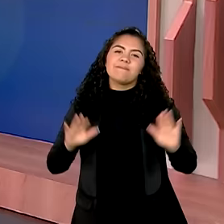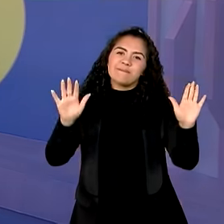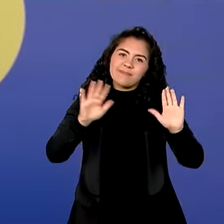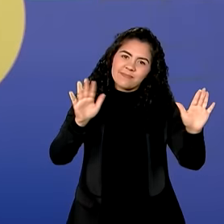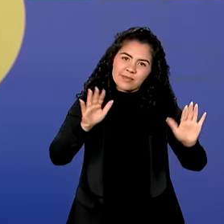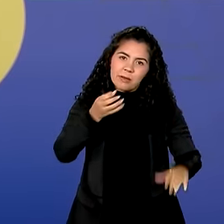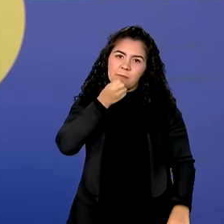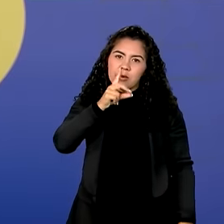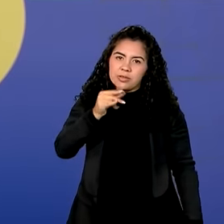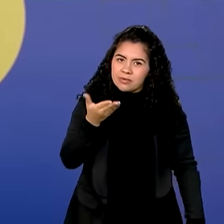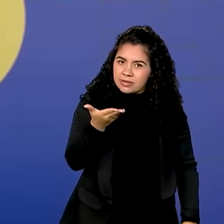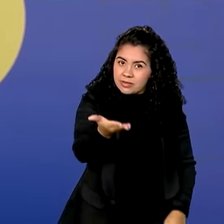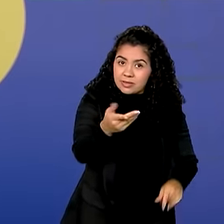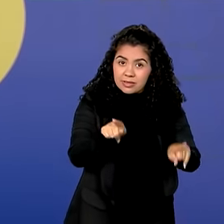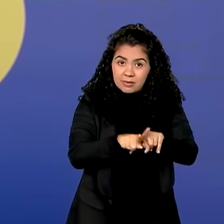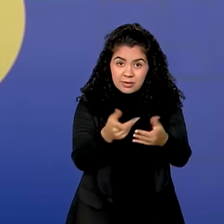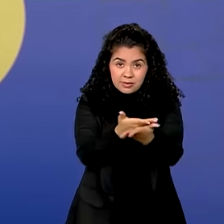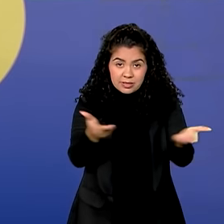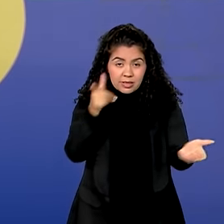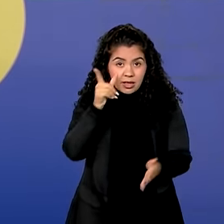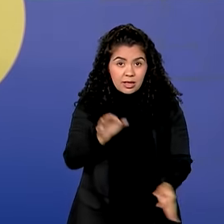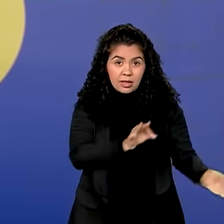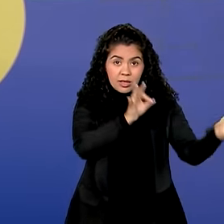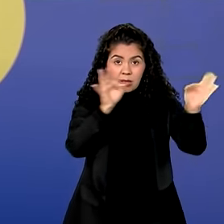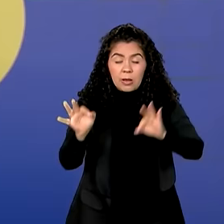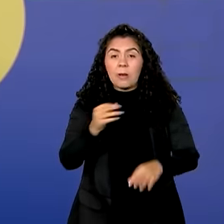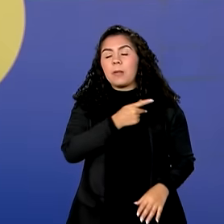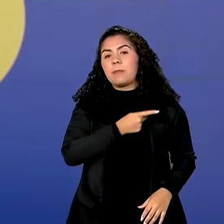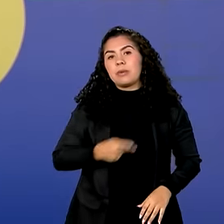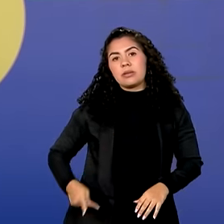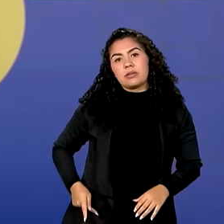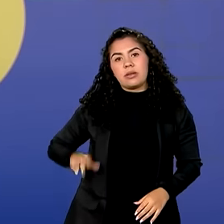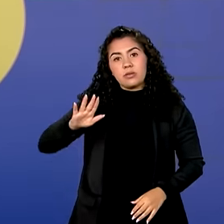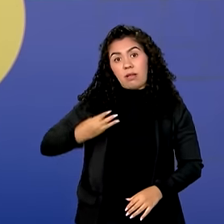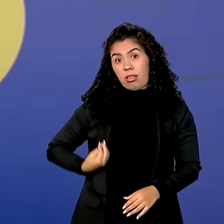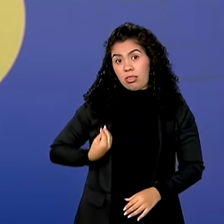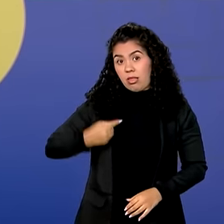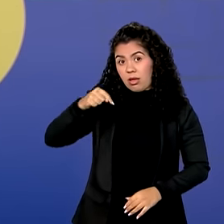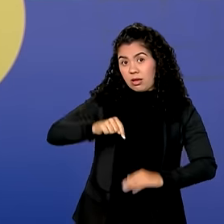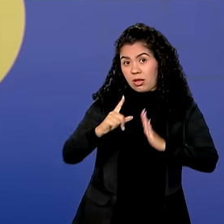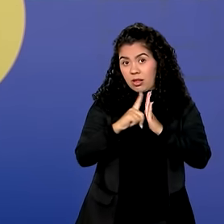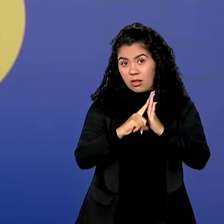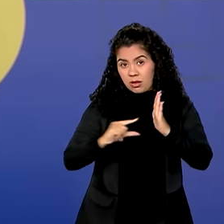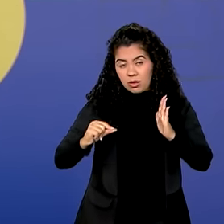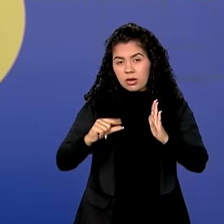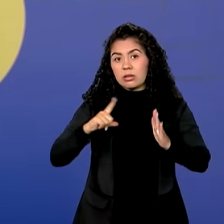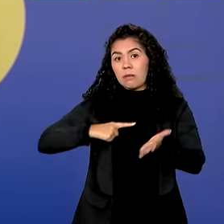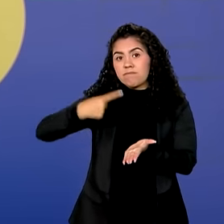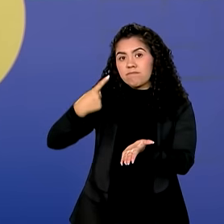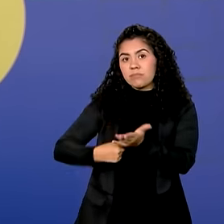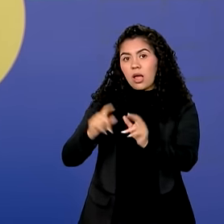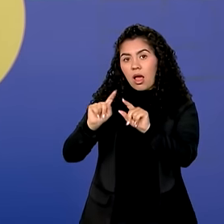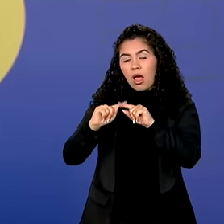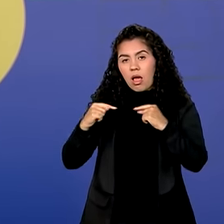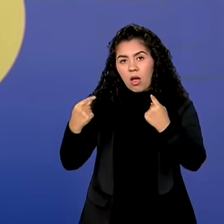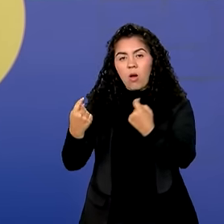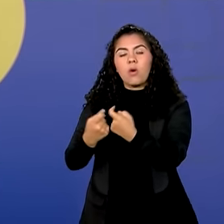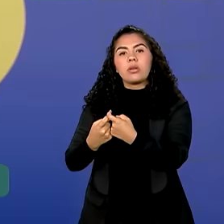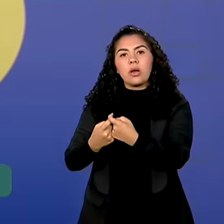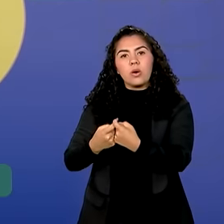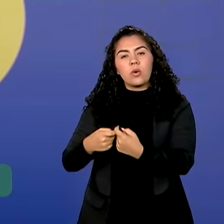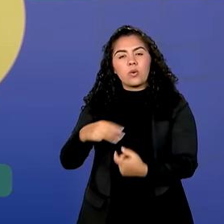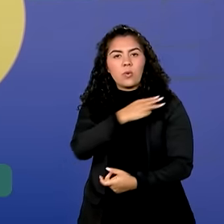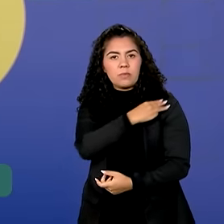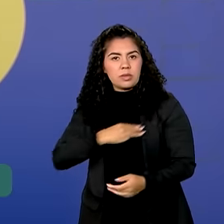Bom dia para você, bom dia a todos. Olha, o presidente Lula já está aqui no Palácio do Planalto. Neste momento ele está reunido com o ministro das Relações